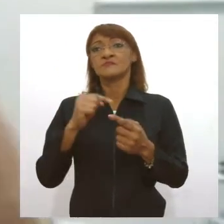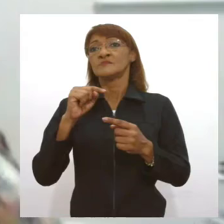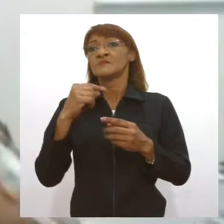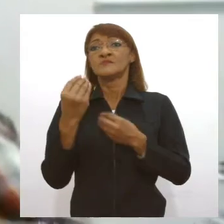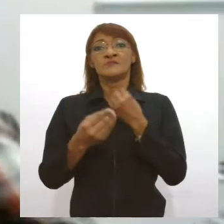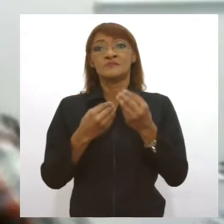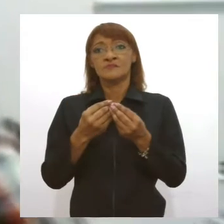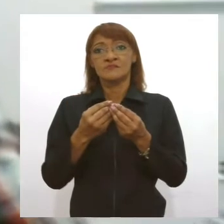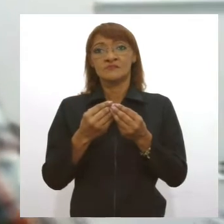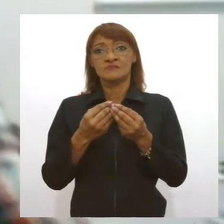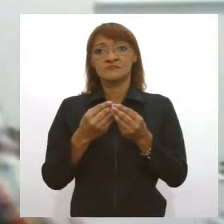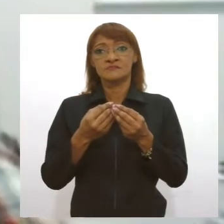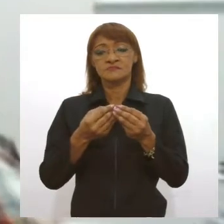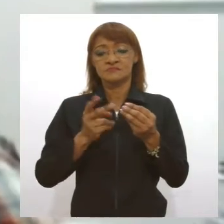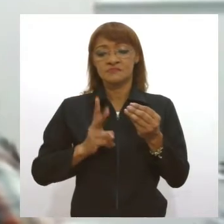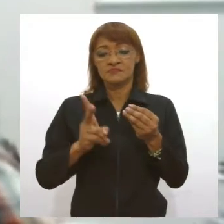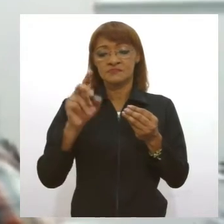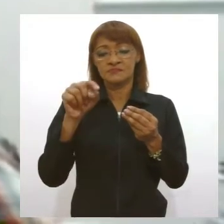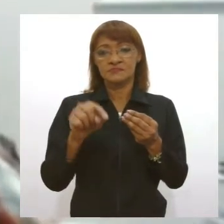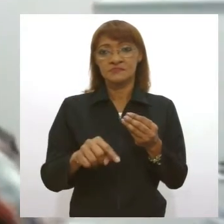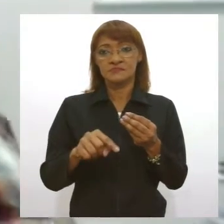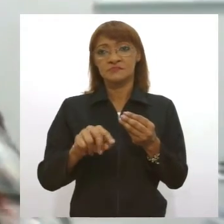circulando. Por exemplo,